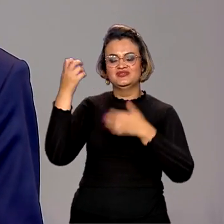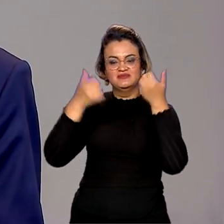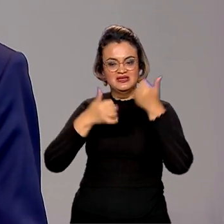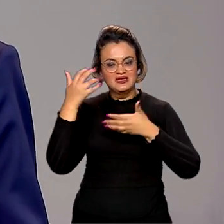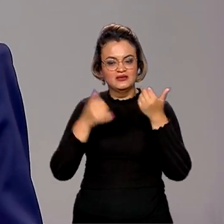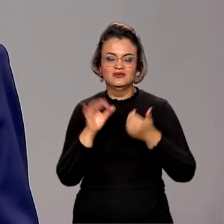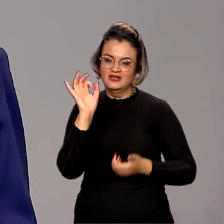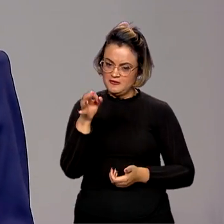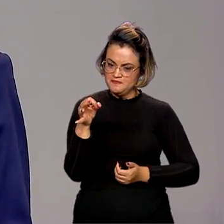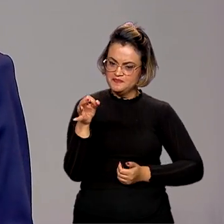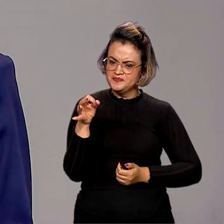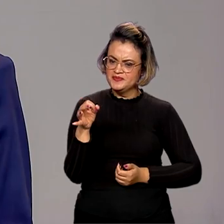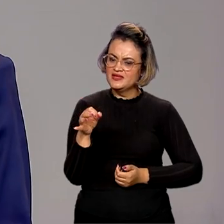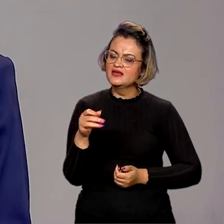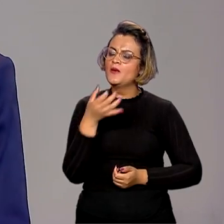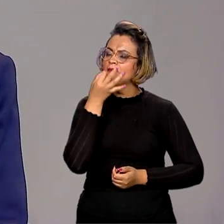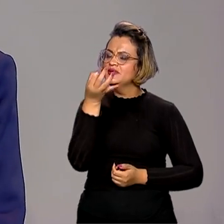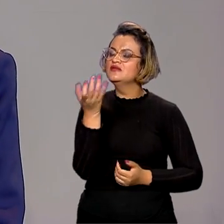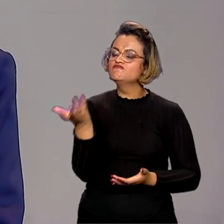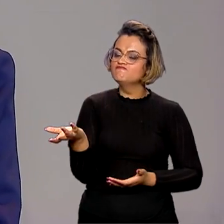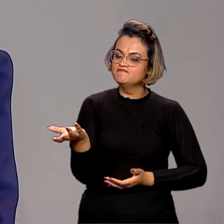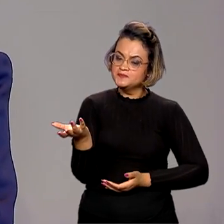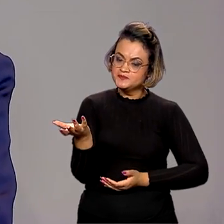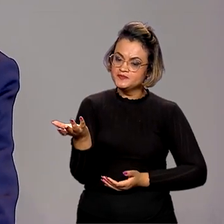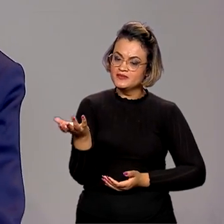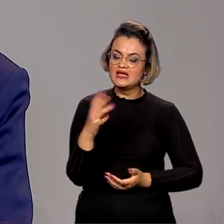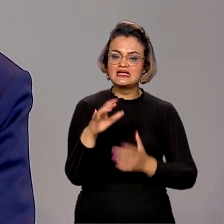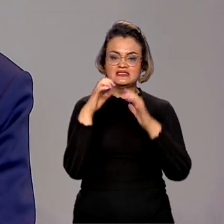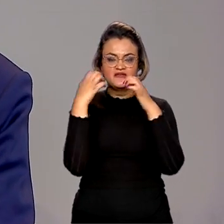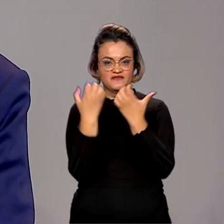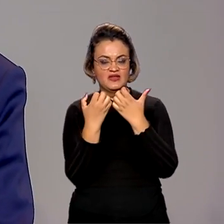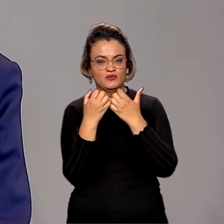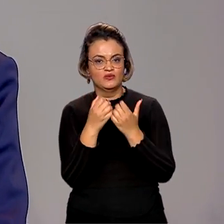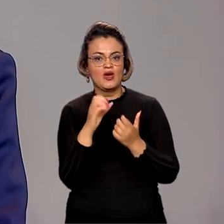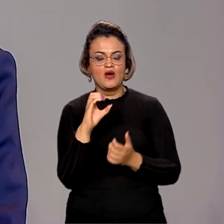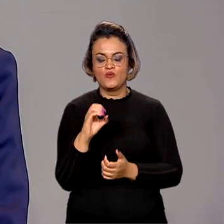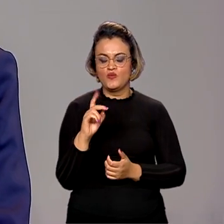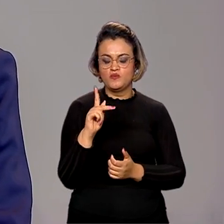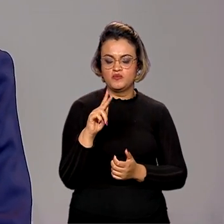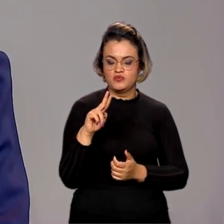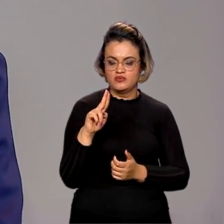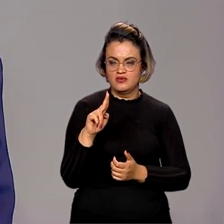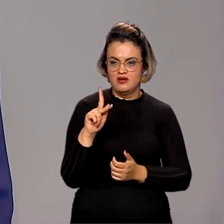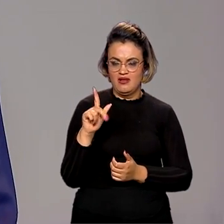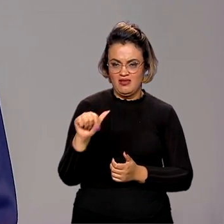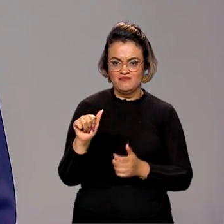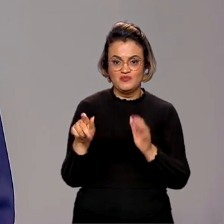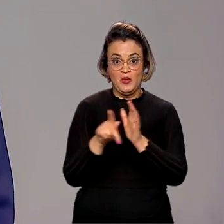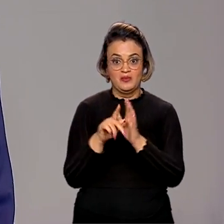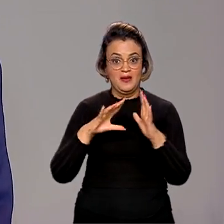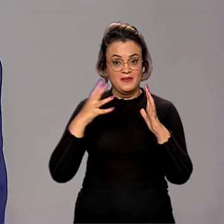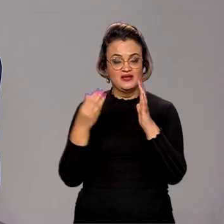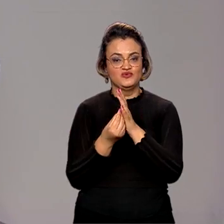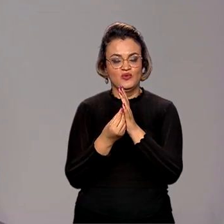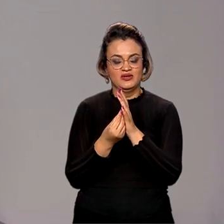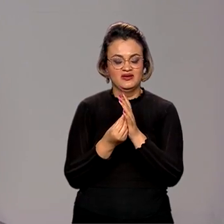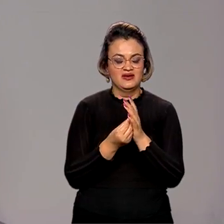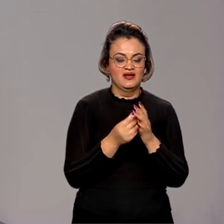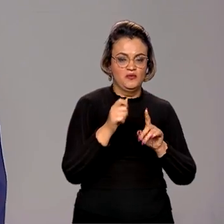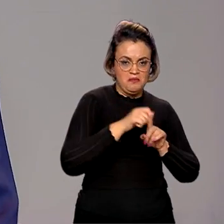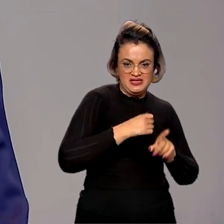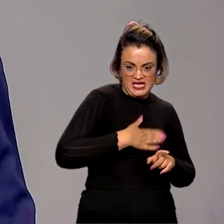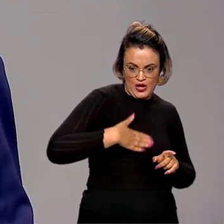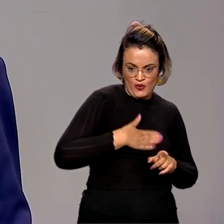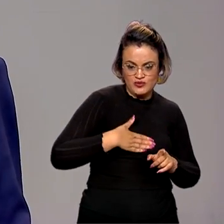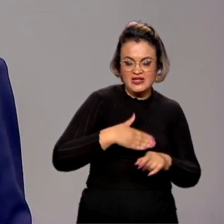Será, ministra, qual a sua opinião? É que o evento, a cúpula da Amazônia, servirá aí como uma preparação para a